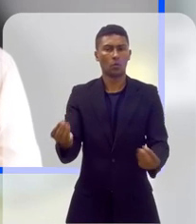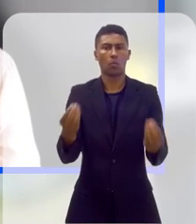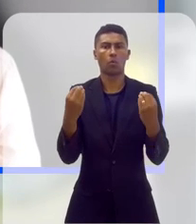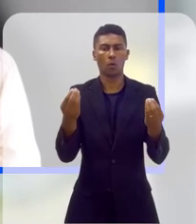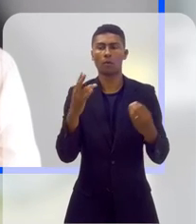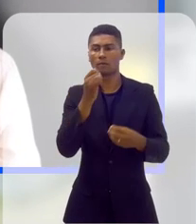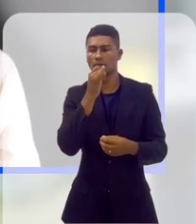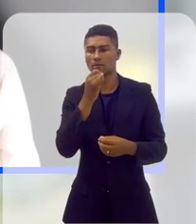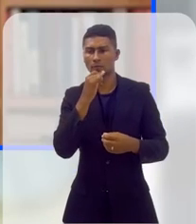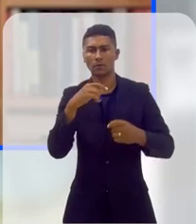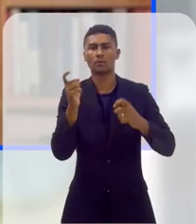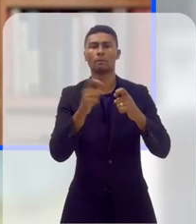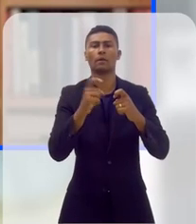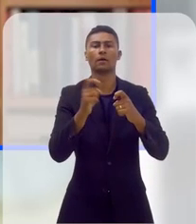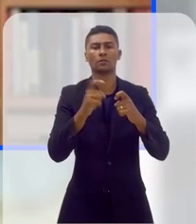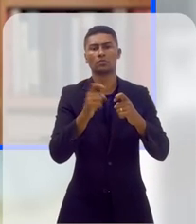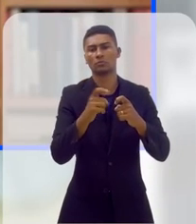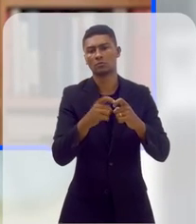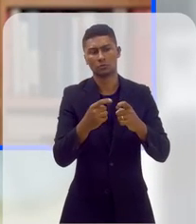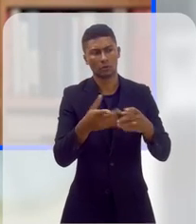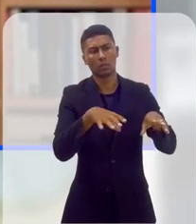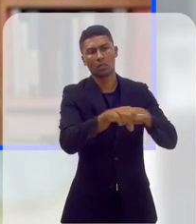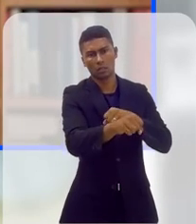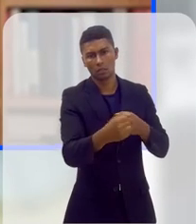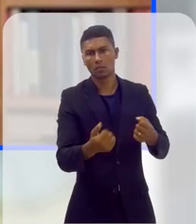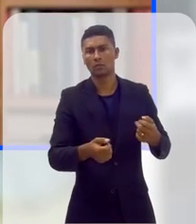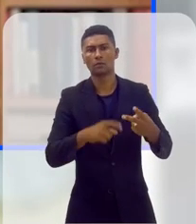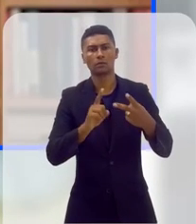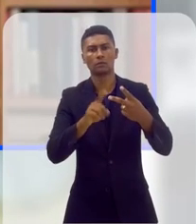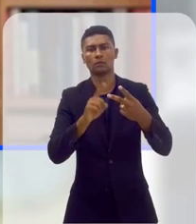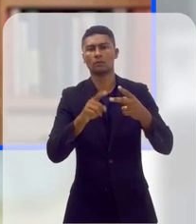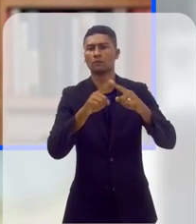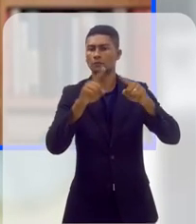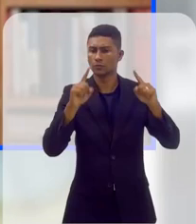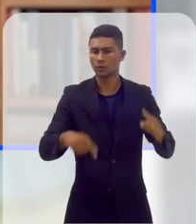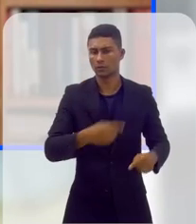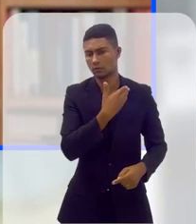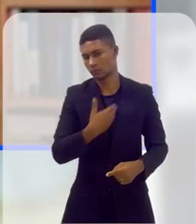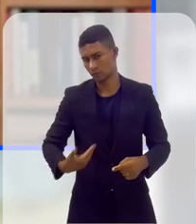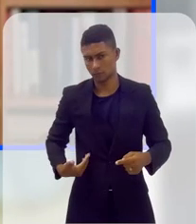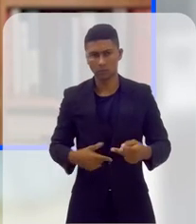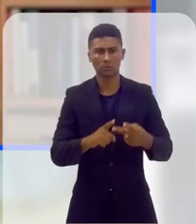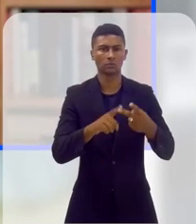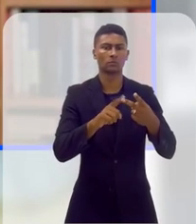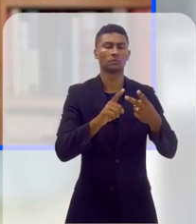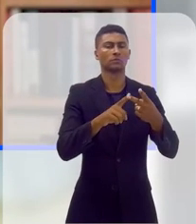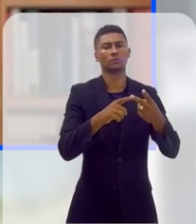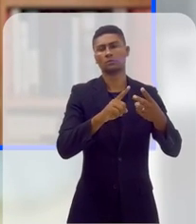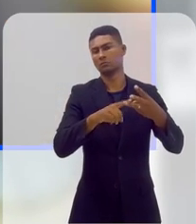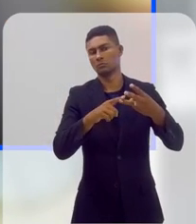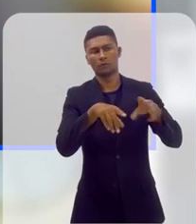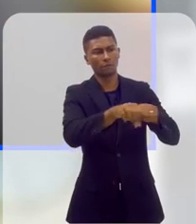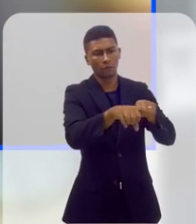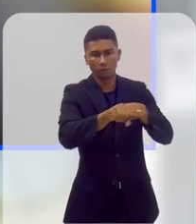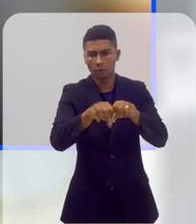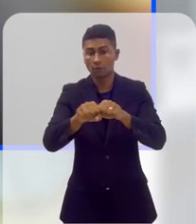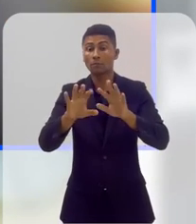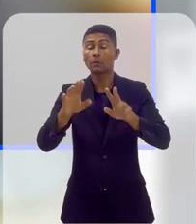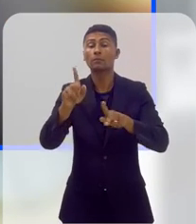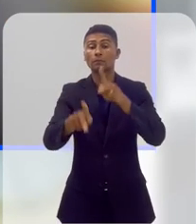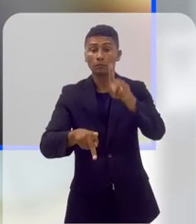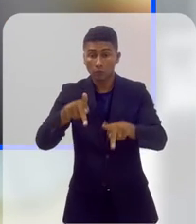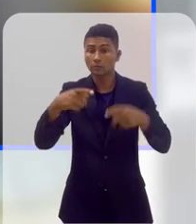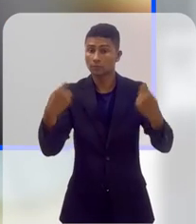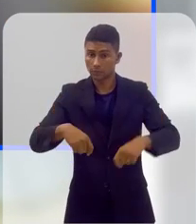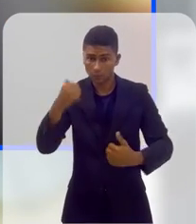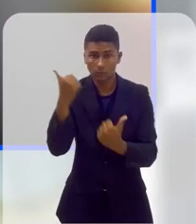que está atuando, né? Para proteger a população, para lidar com saúde, para lidar com direitos, sendo que essas situações continuam